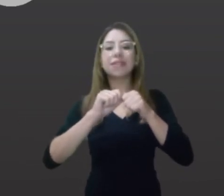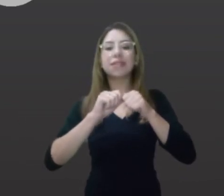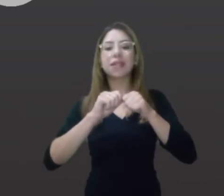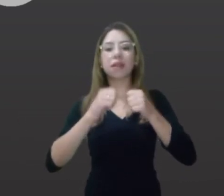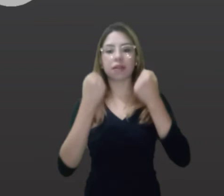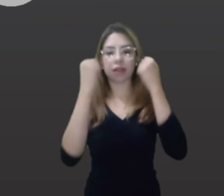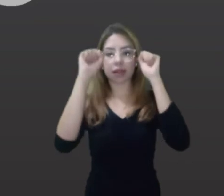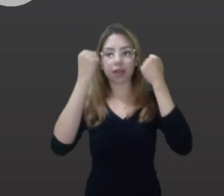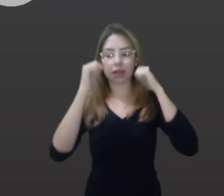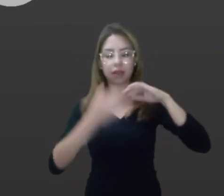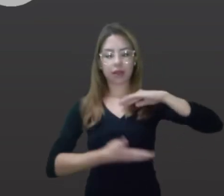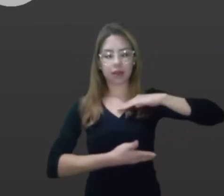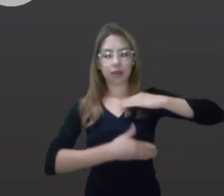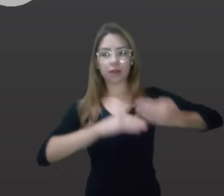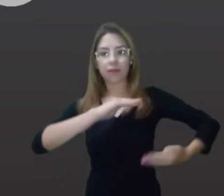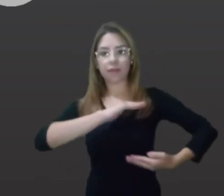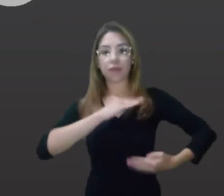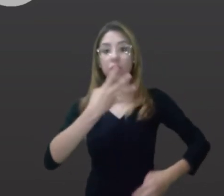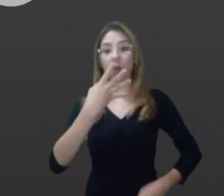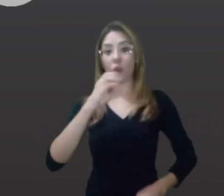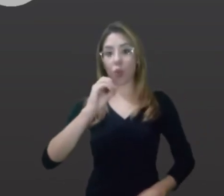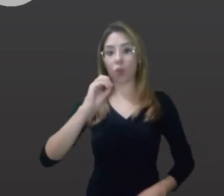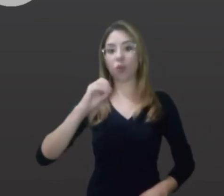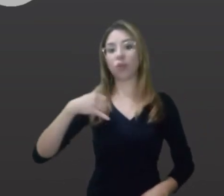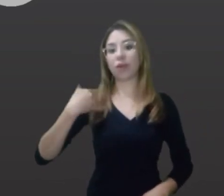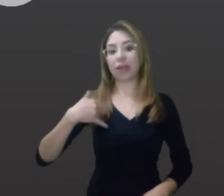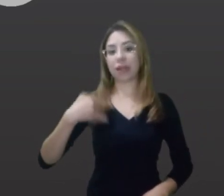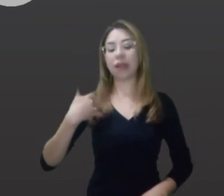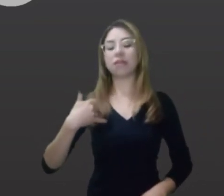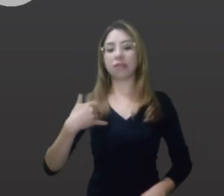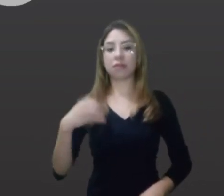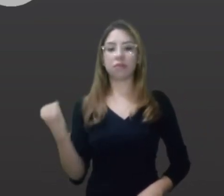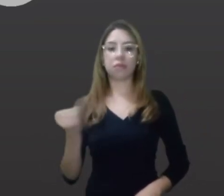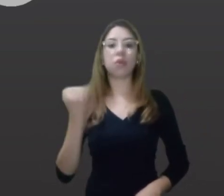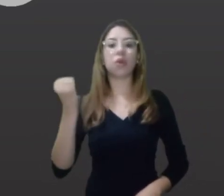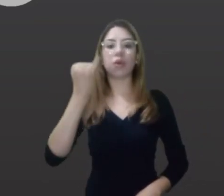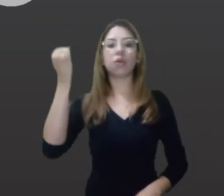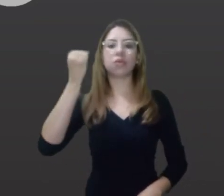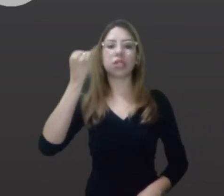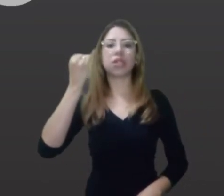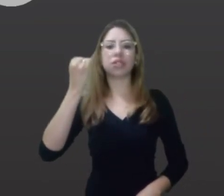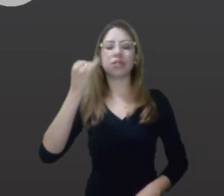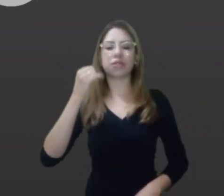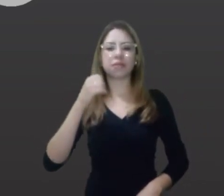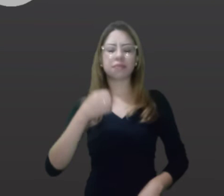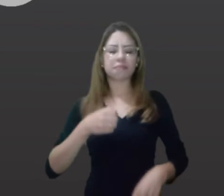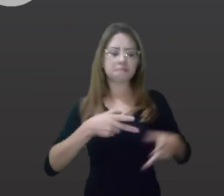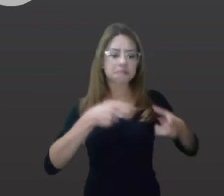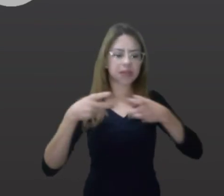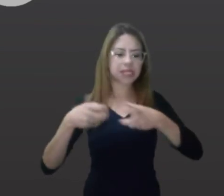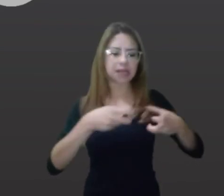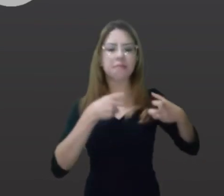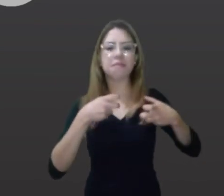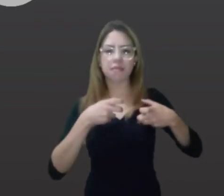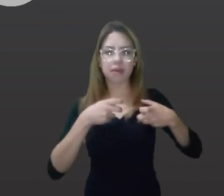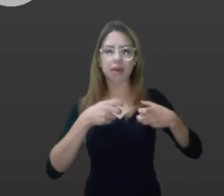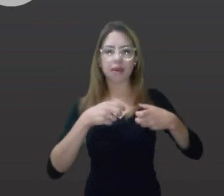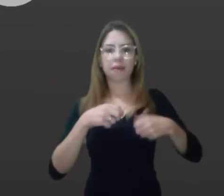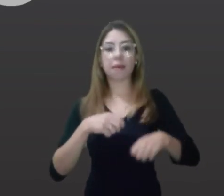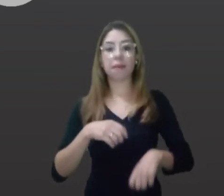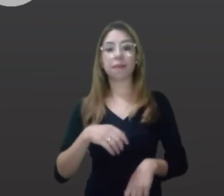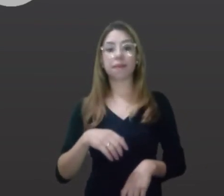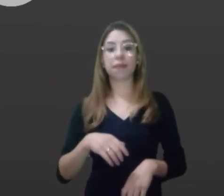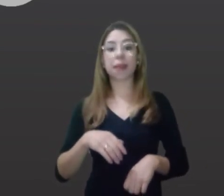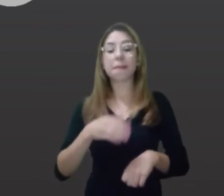40 anos de idade. No rastreamento de lesões mínimas, não percebíveis no autoexame ou exame clínico,